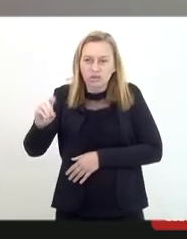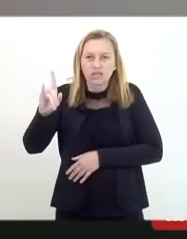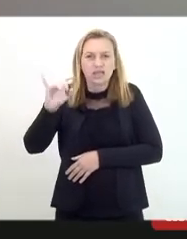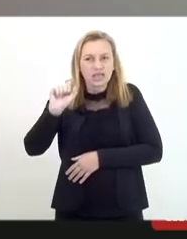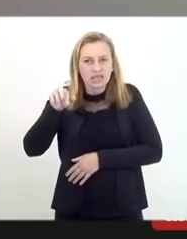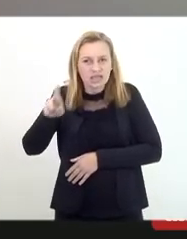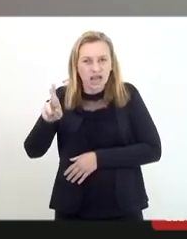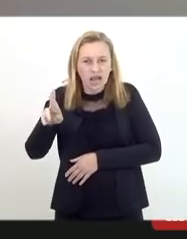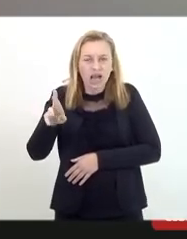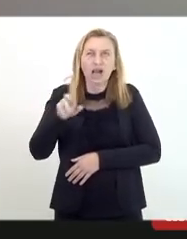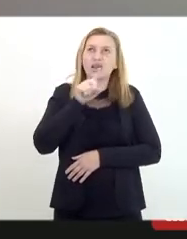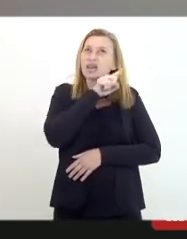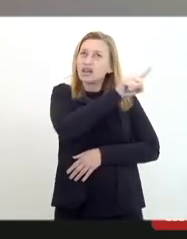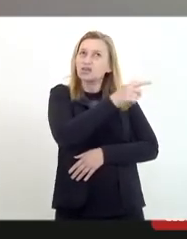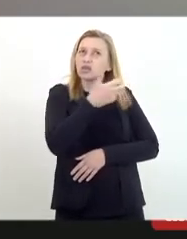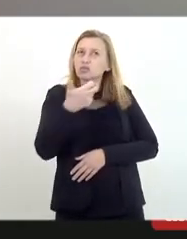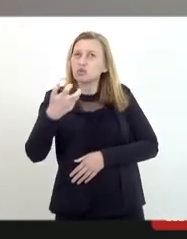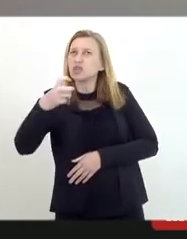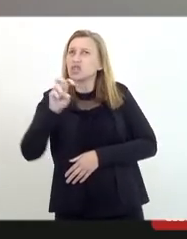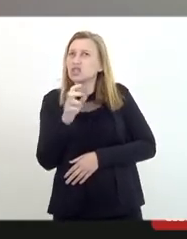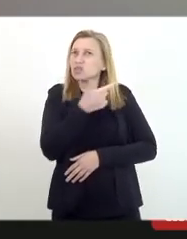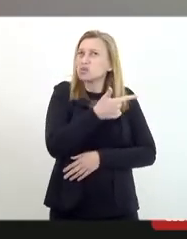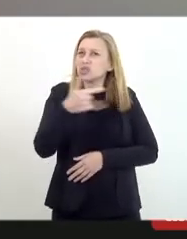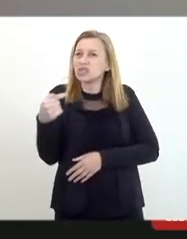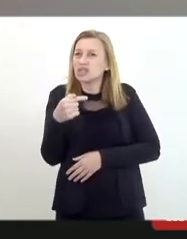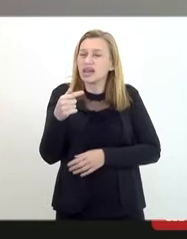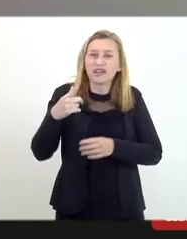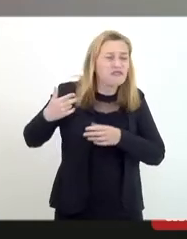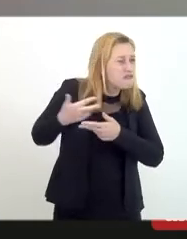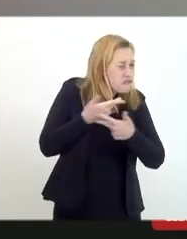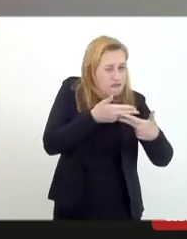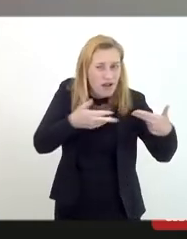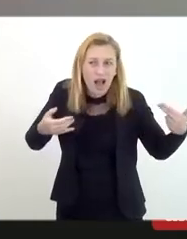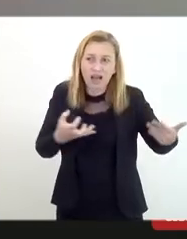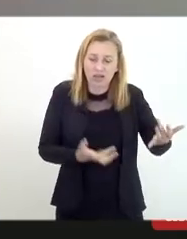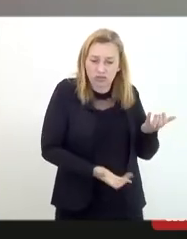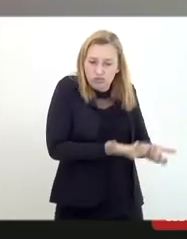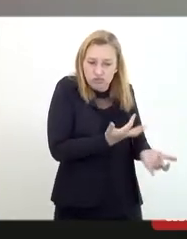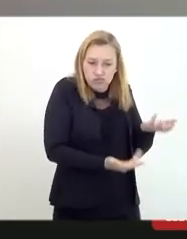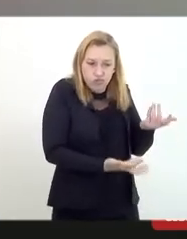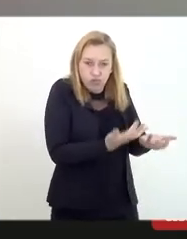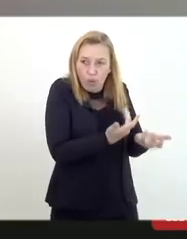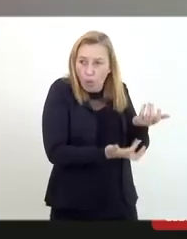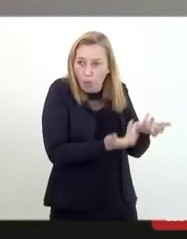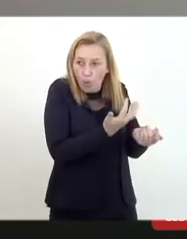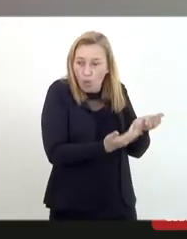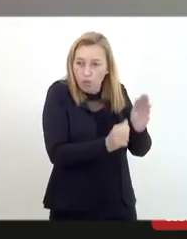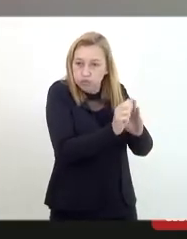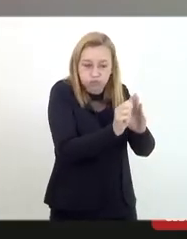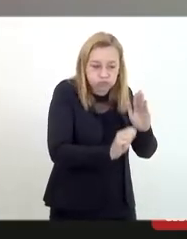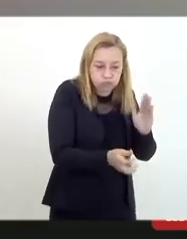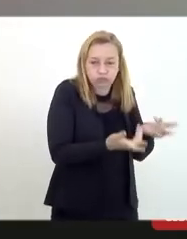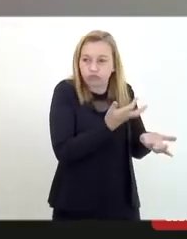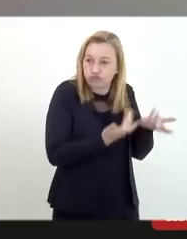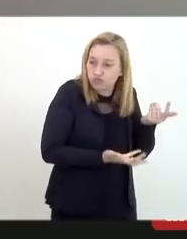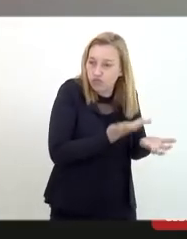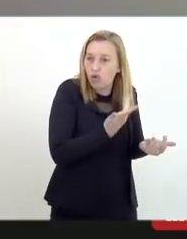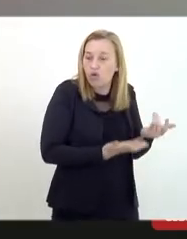2015, 2017, já eram vários incêndios, muitas invasões, muitas expulsões, eu lembro que teve